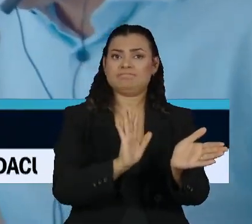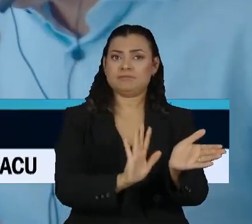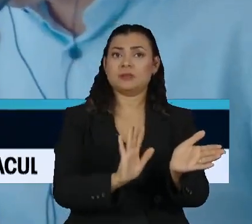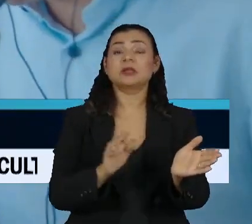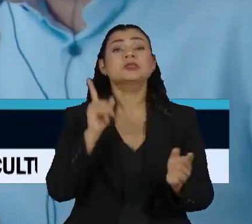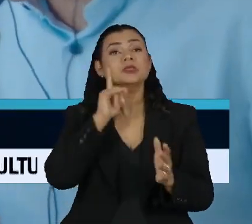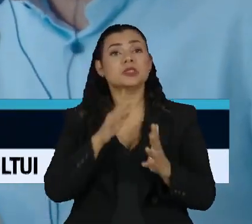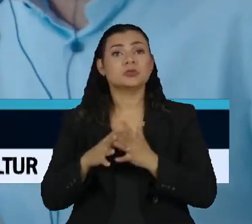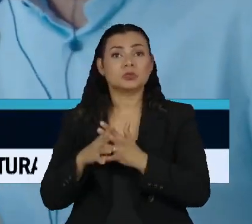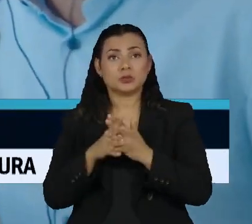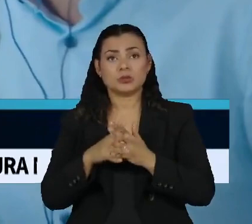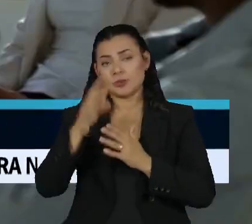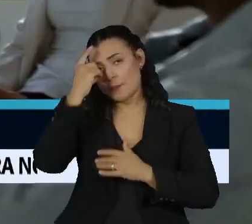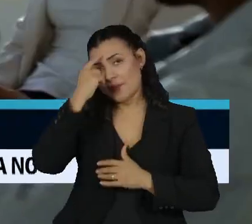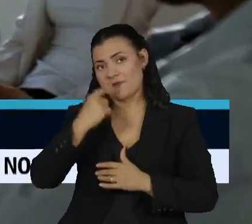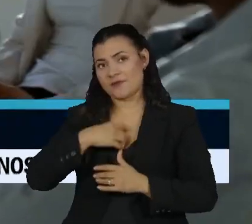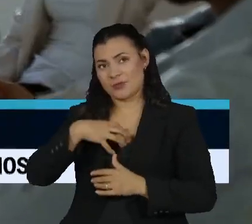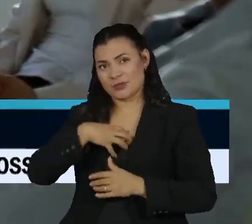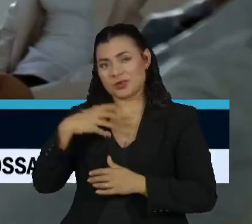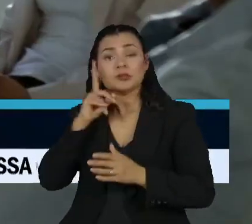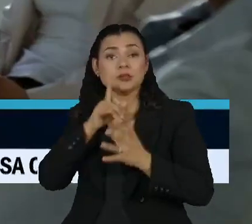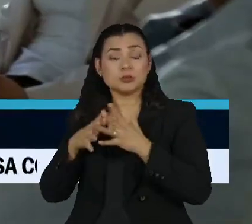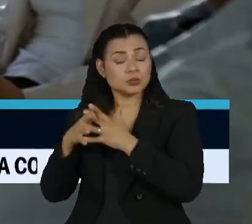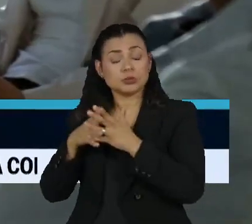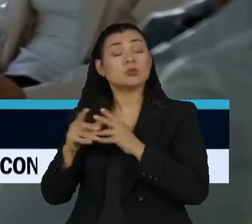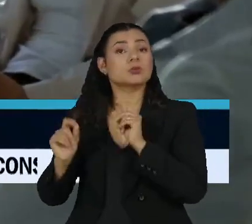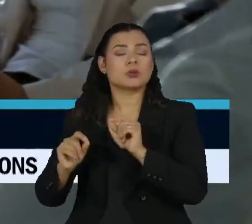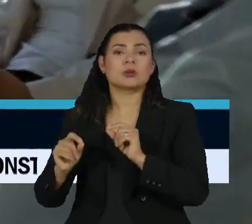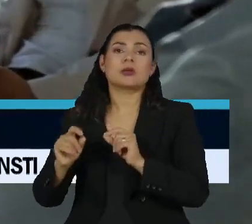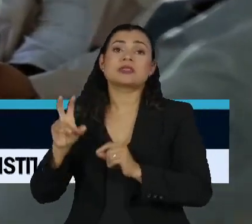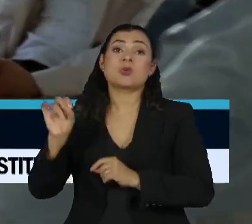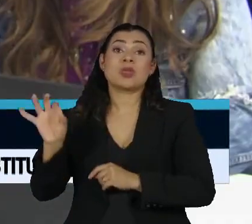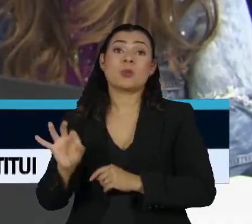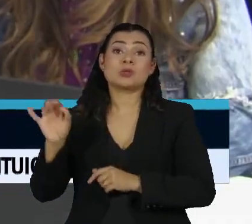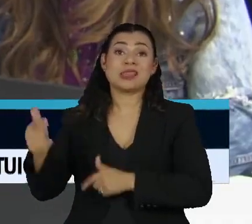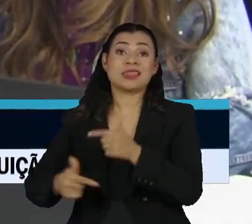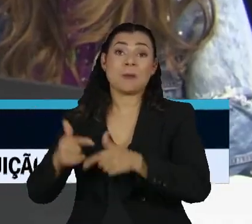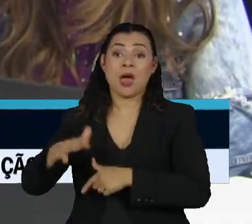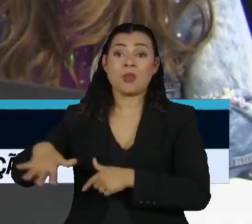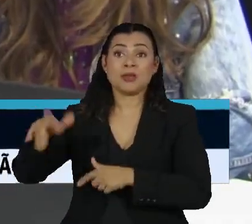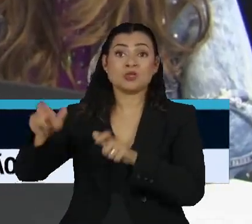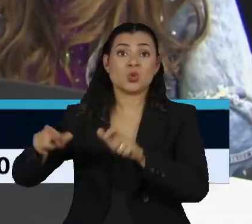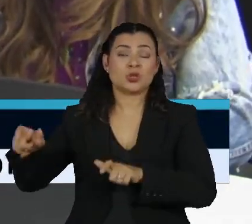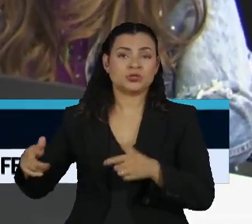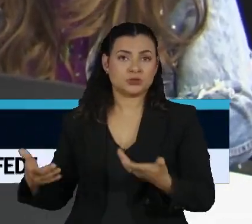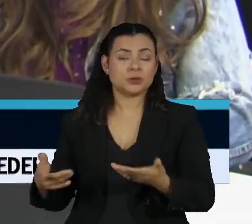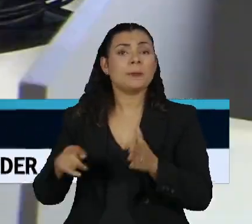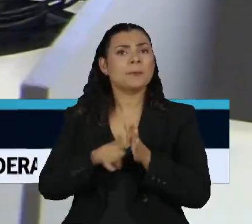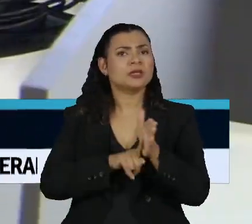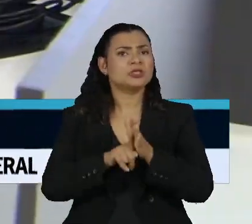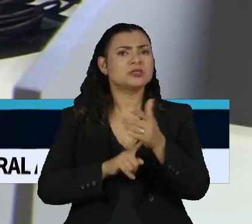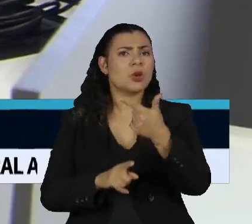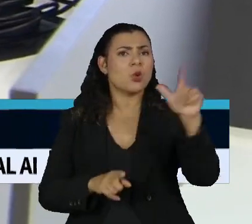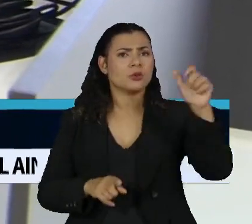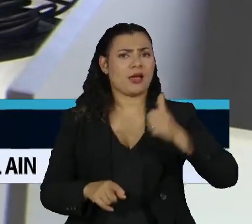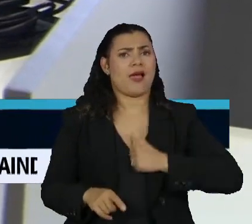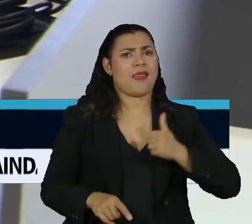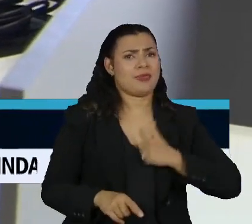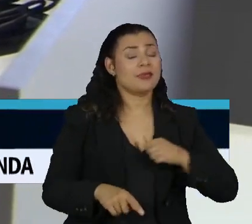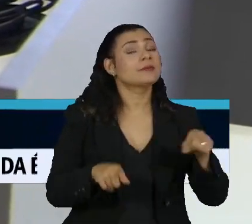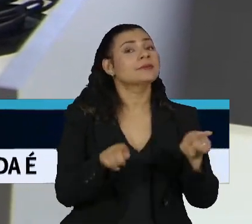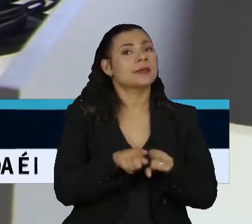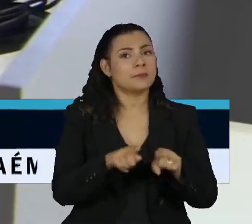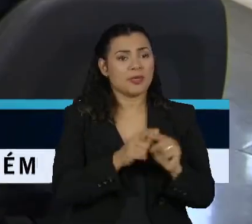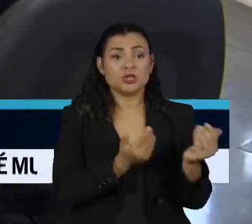Estados Unidos, esse perfil responde por metade da atual força de trabalho. Outra pesquisa de uma empresa canadense mostra